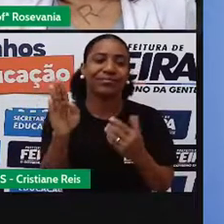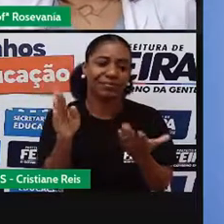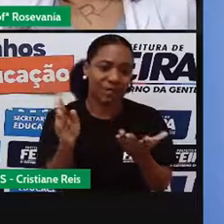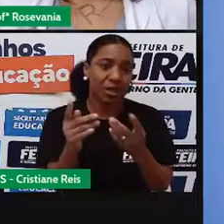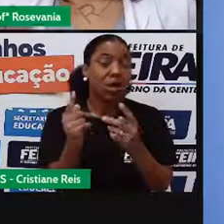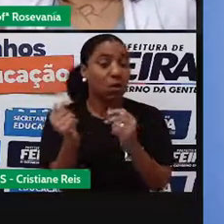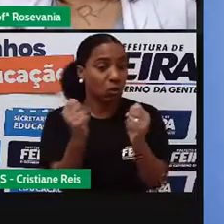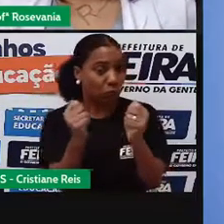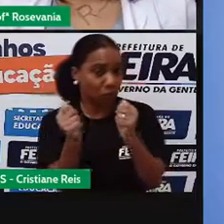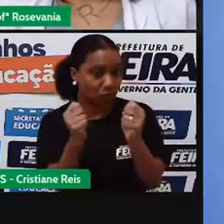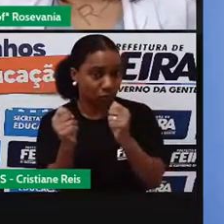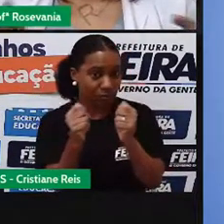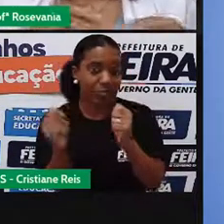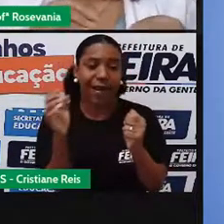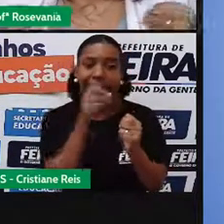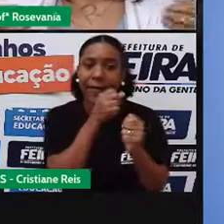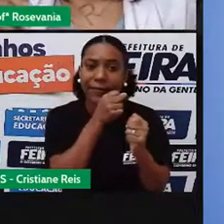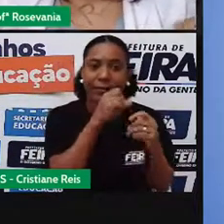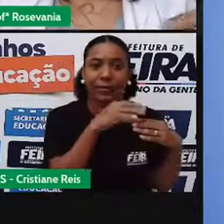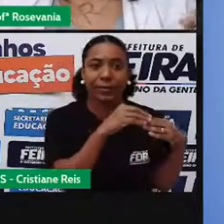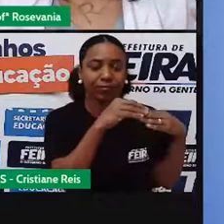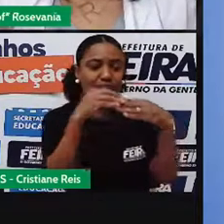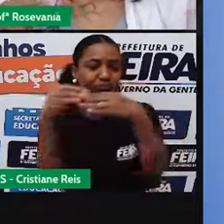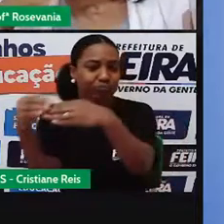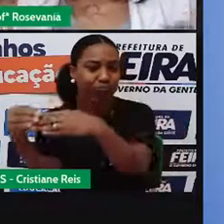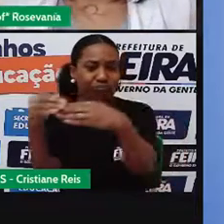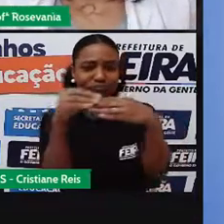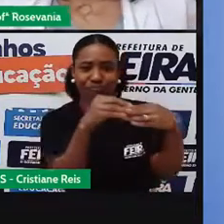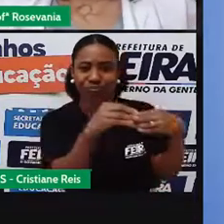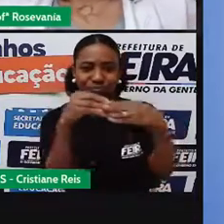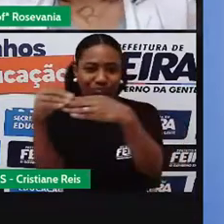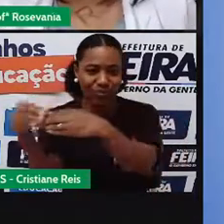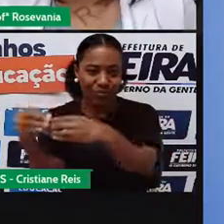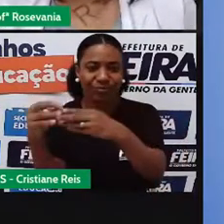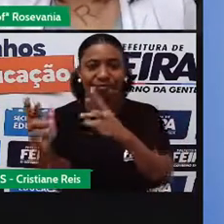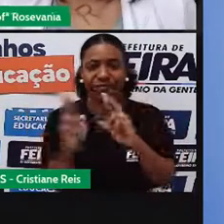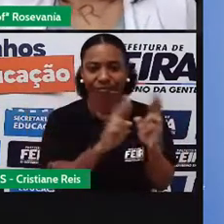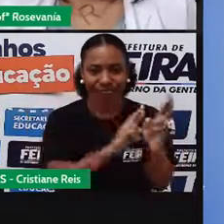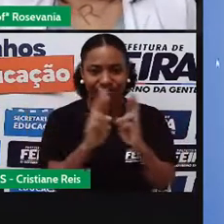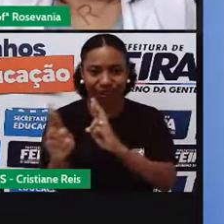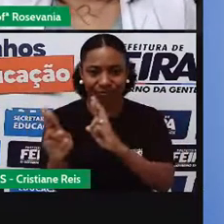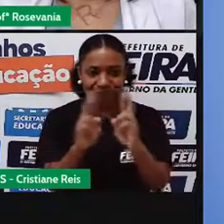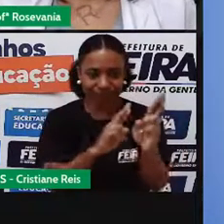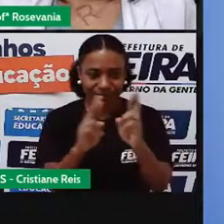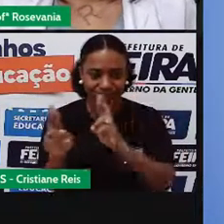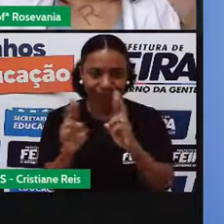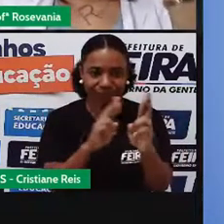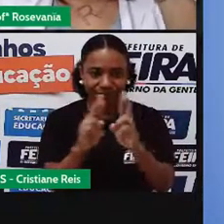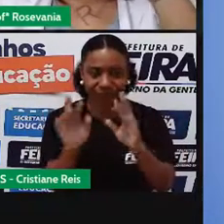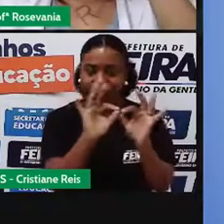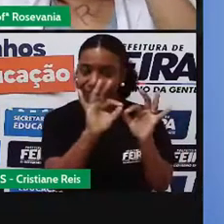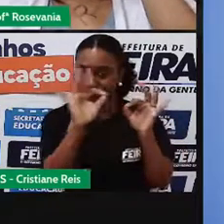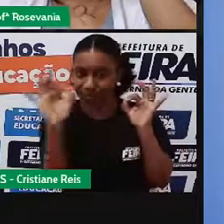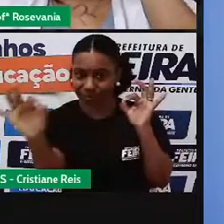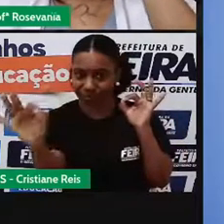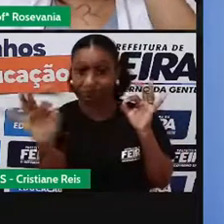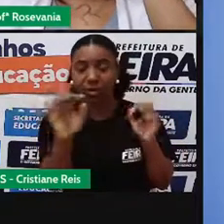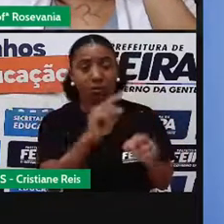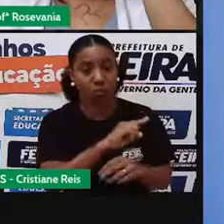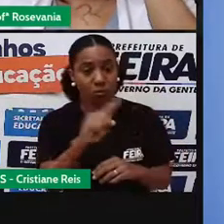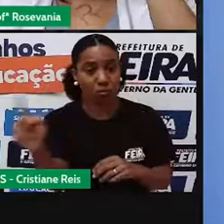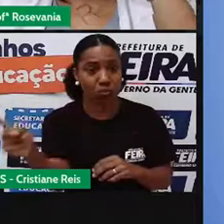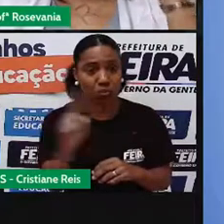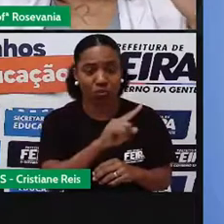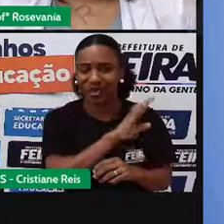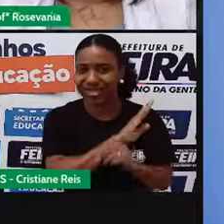econômico e mais rápido, por conta, né, de que encurta um pouco ali as distâncias, né, distâncias rápidas